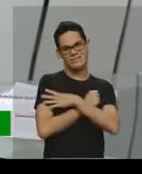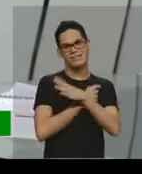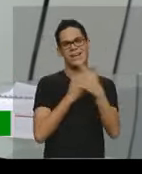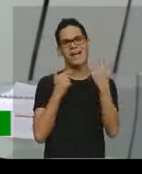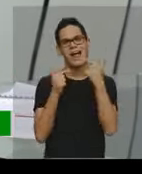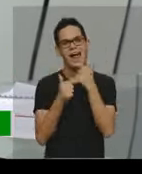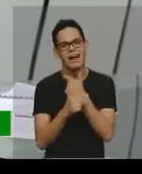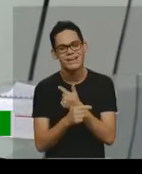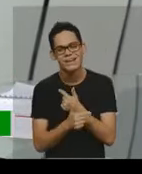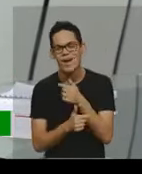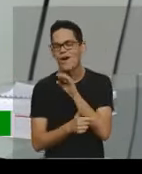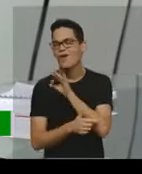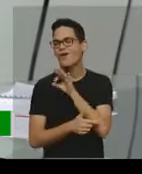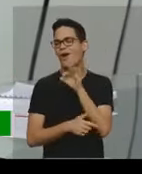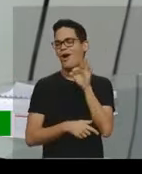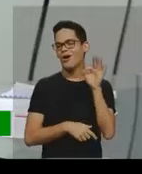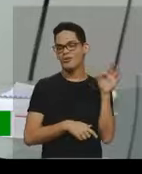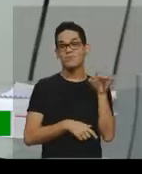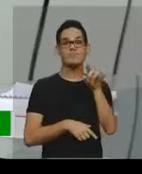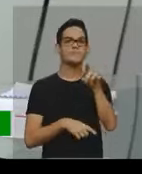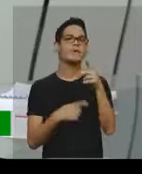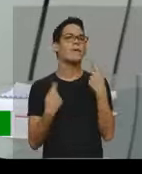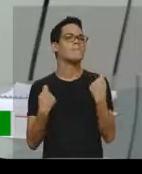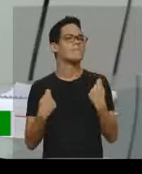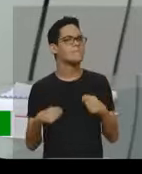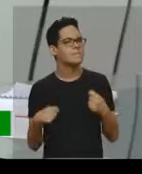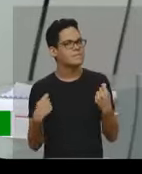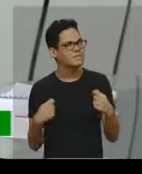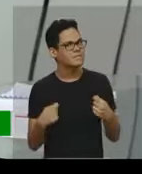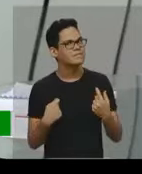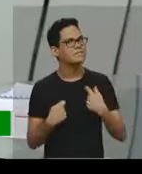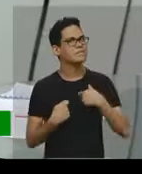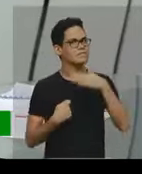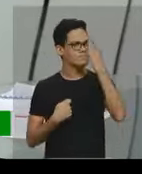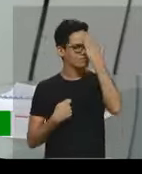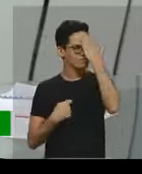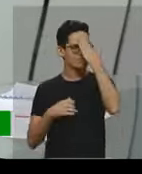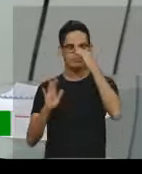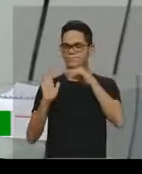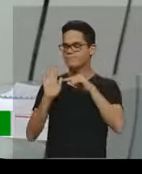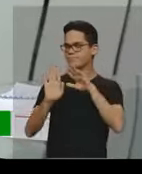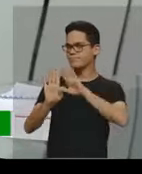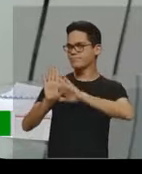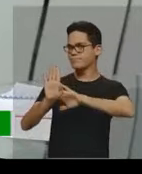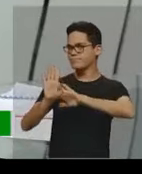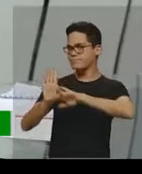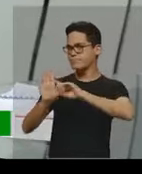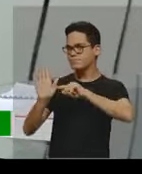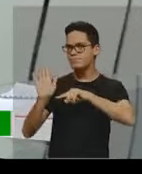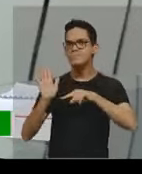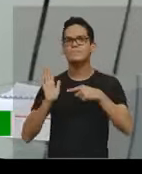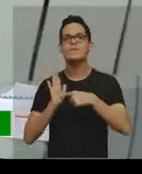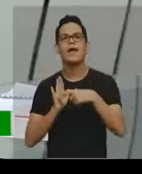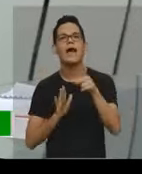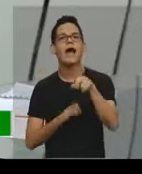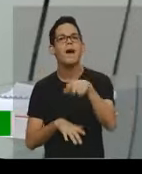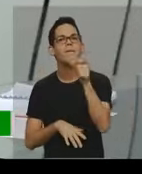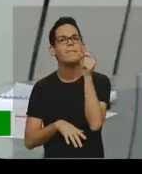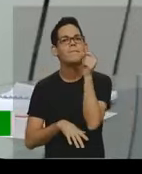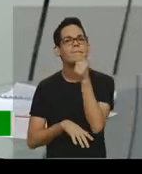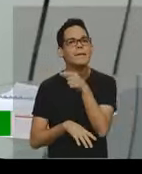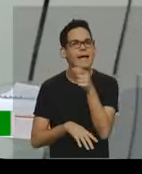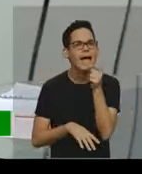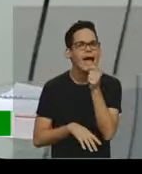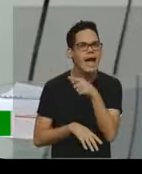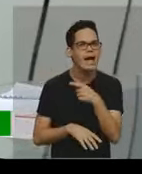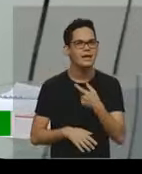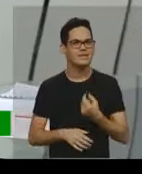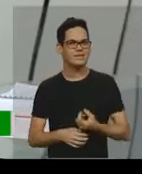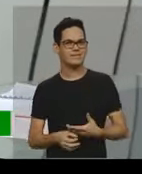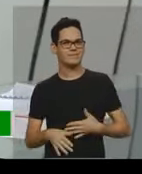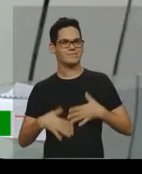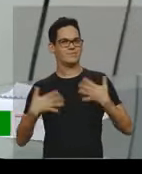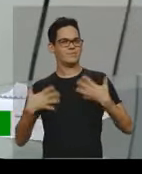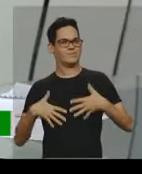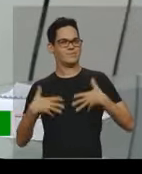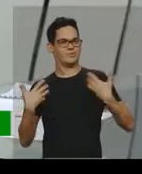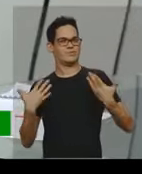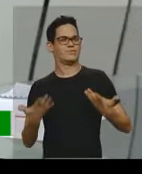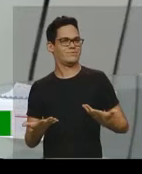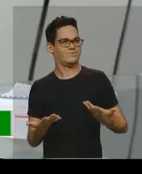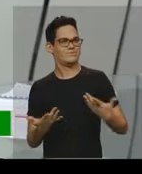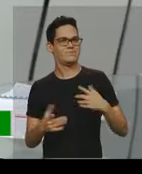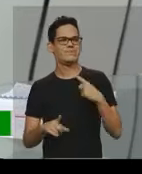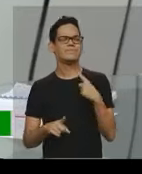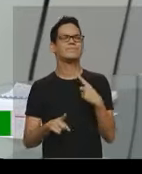mas que você também precisa de uma interpretação, não é isso? Porque é uma piada, é um humor, então vocês já